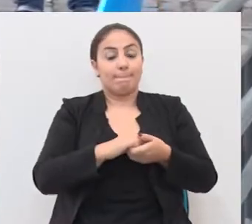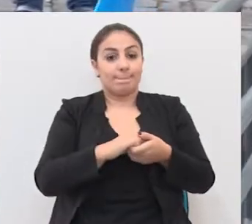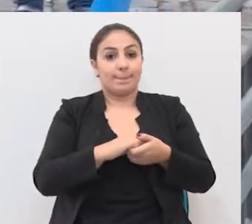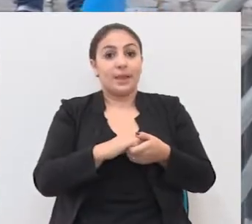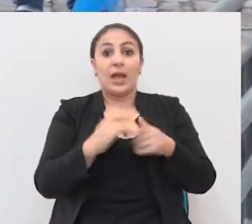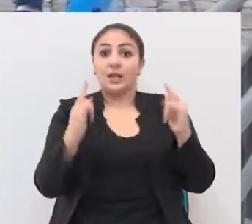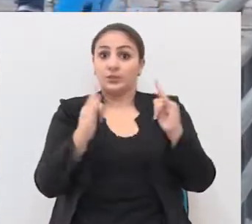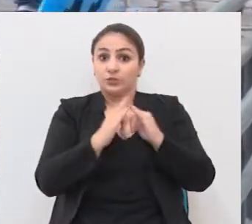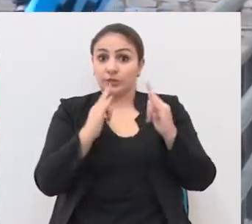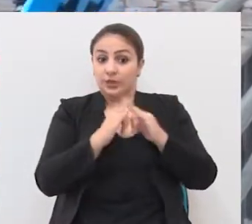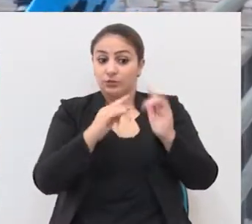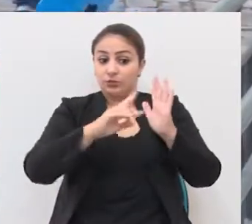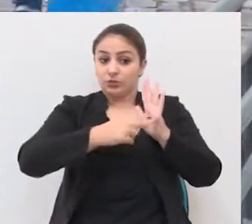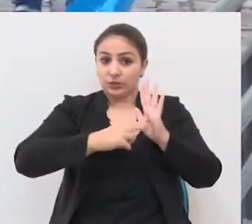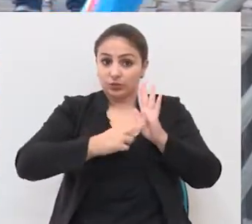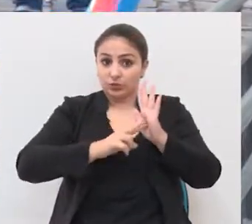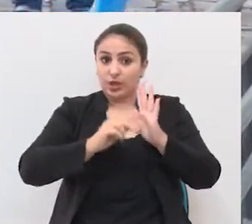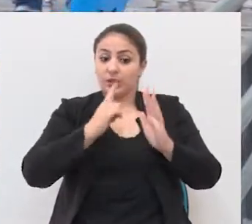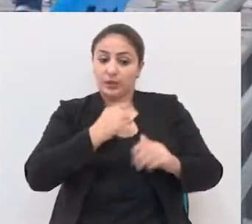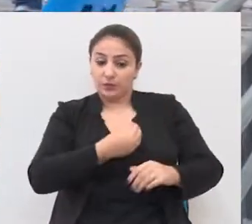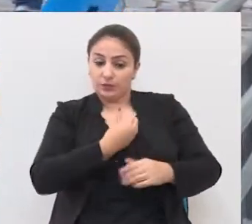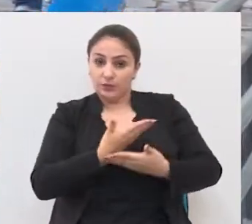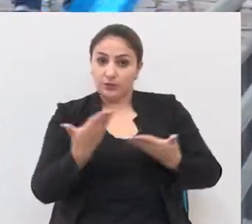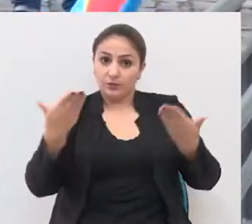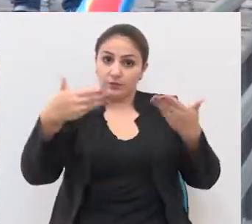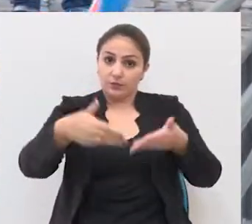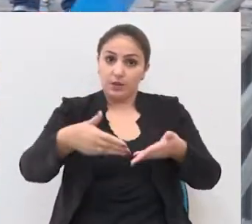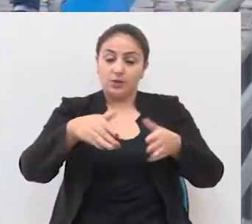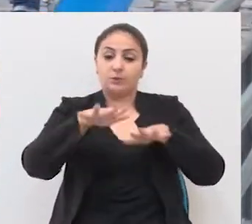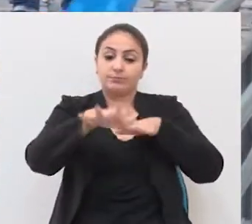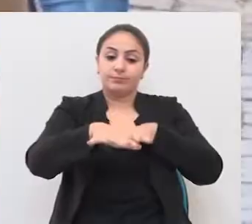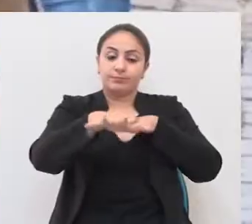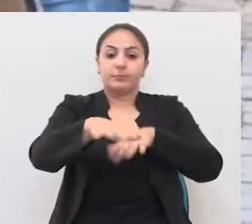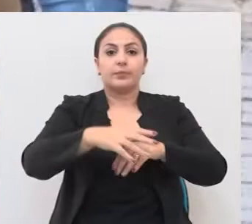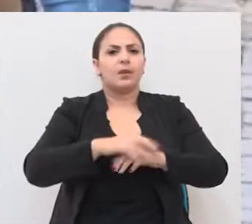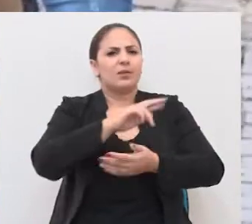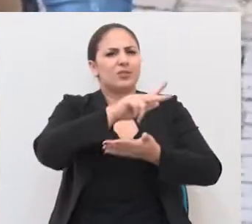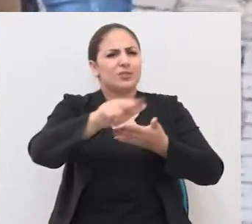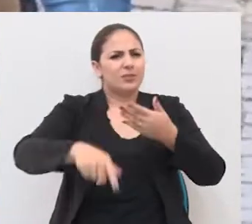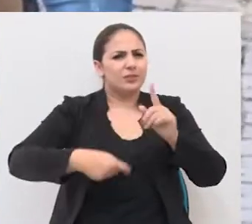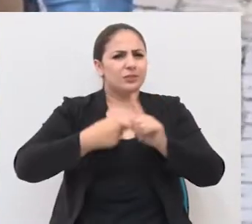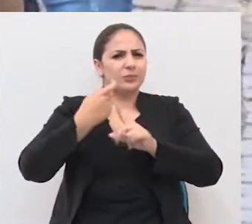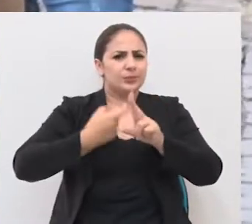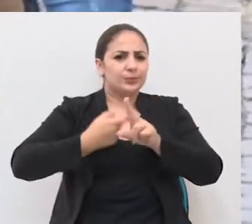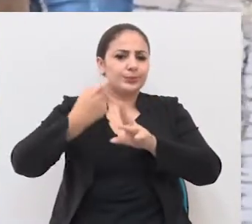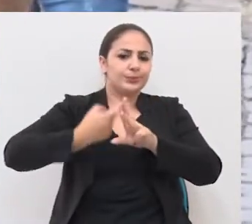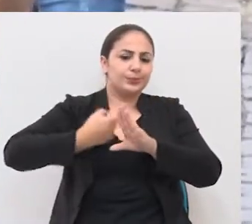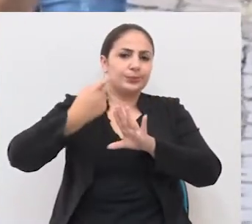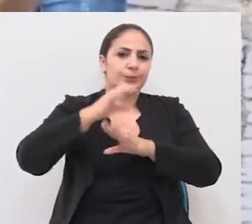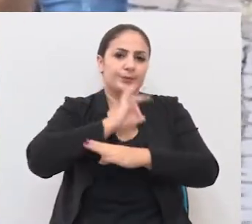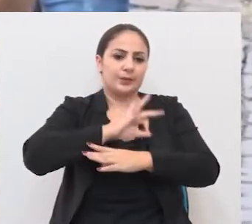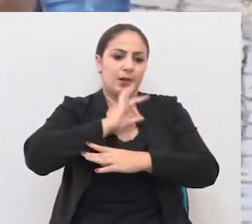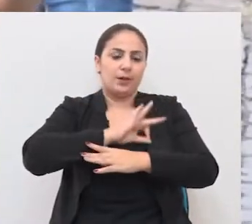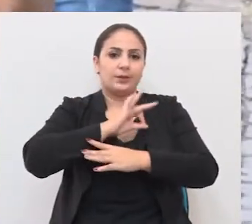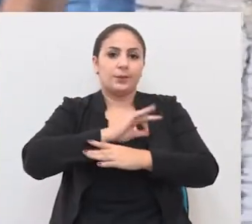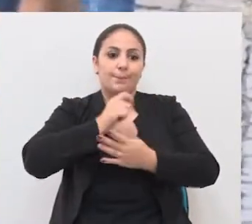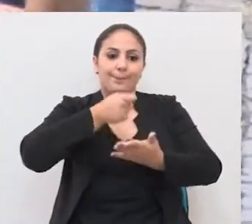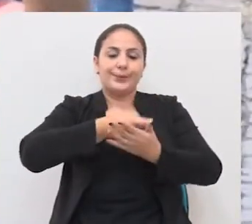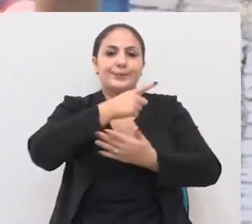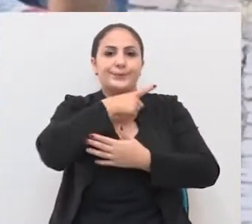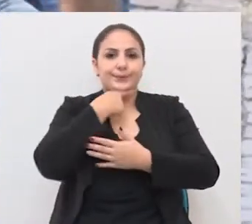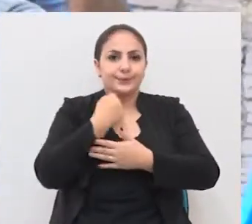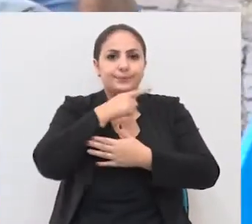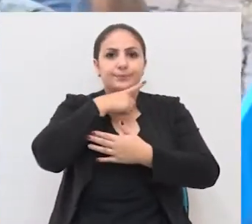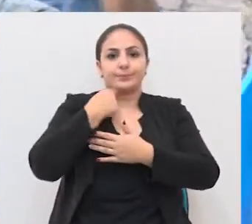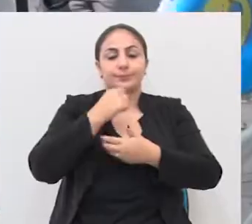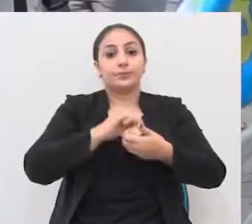Segundo a entidade sindical que esteve na manifestação, há vários meses os vencimentos são pagos com